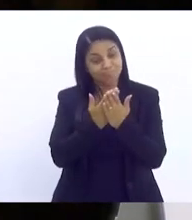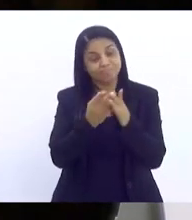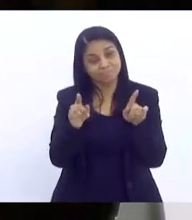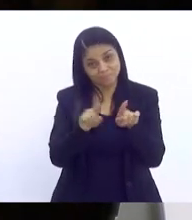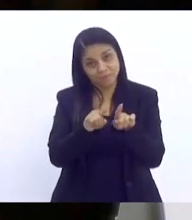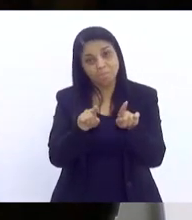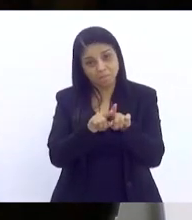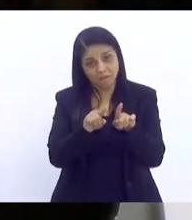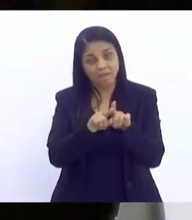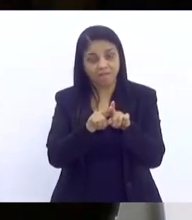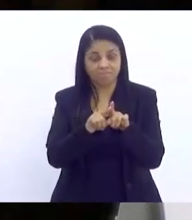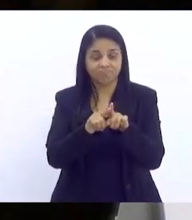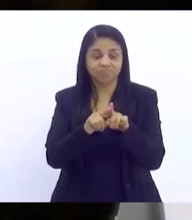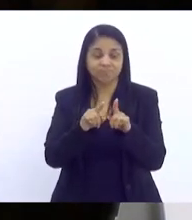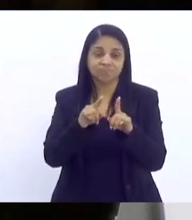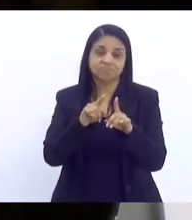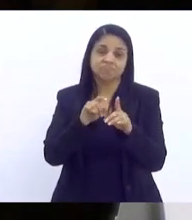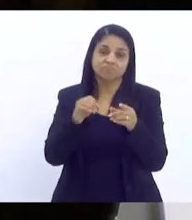é violenta